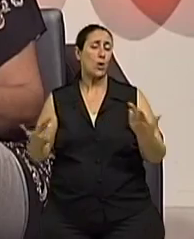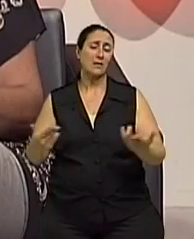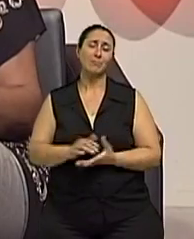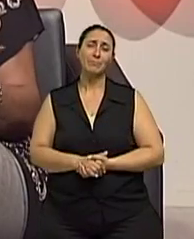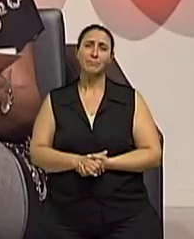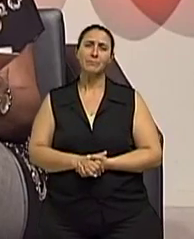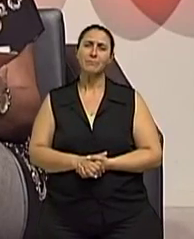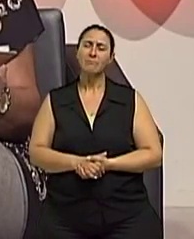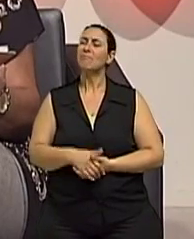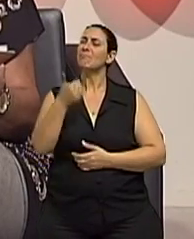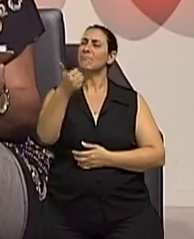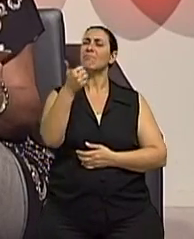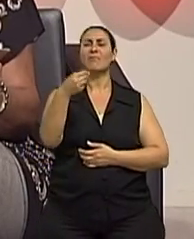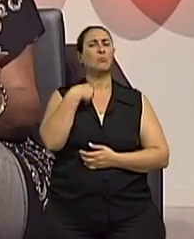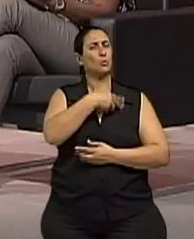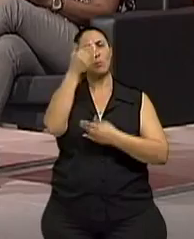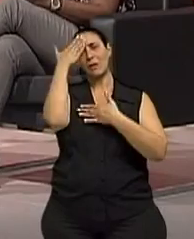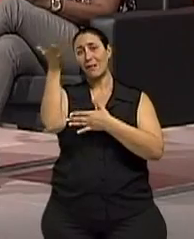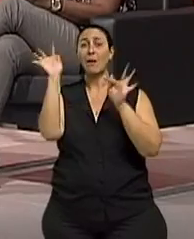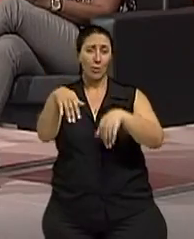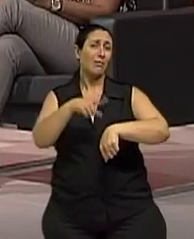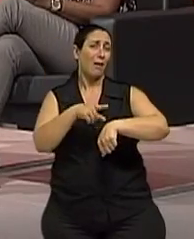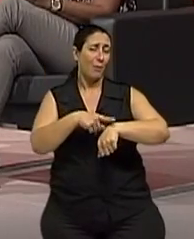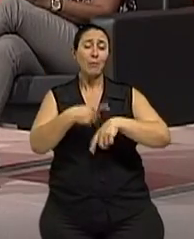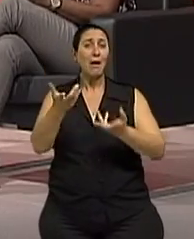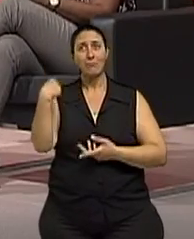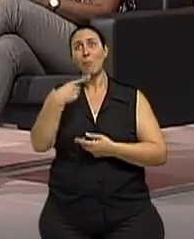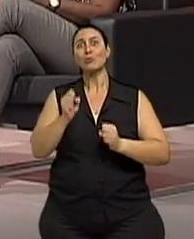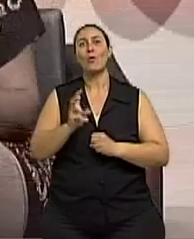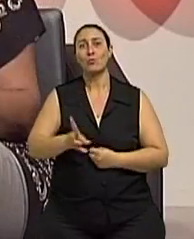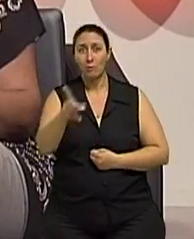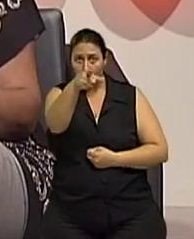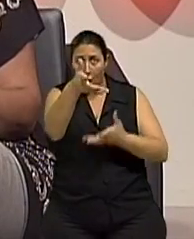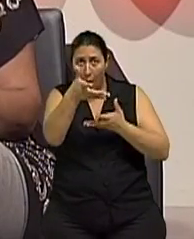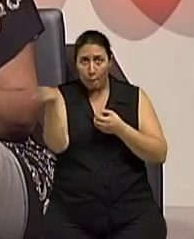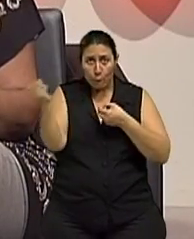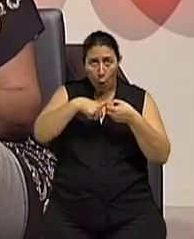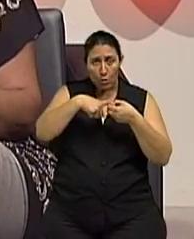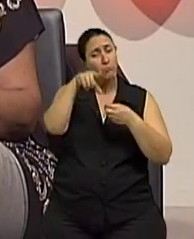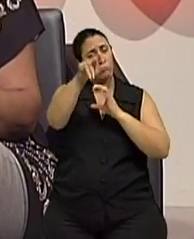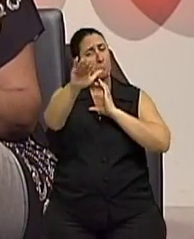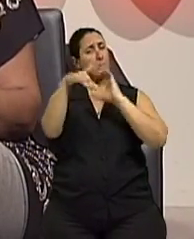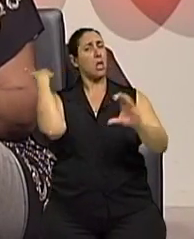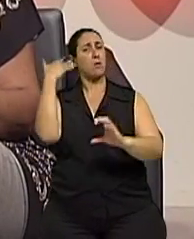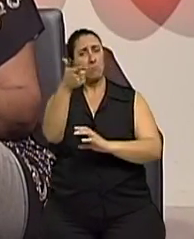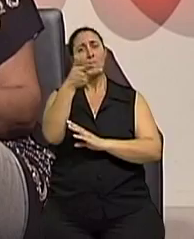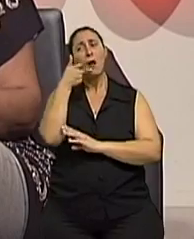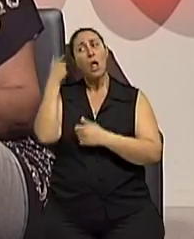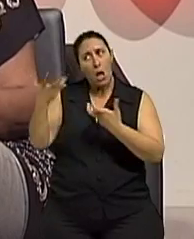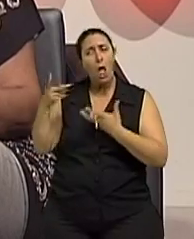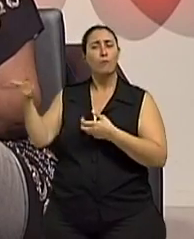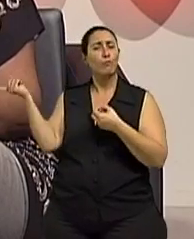Doutor, eu só tenho que lhe agradecer que o nosso tempo terminou. A gente podia continuar conversando mais um programa. Querem que ele volte? É só mandar um e-mail pra gente, que a gente